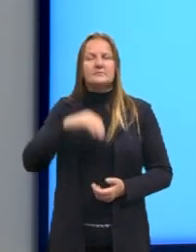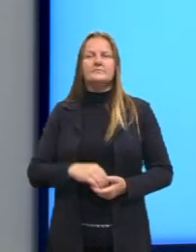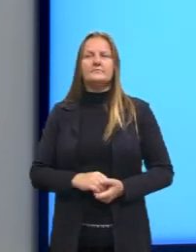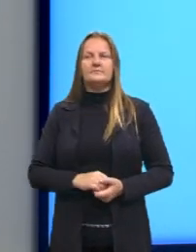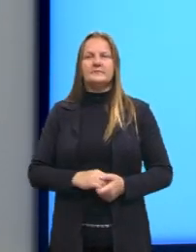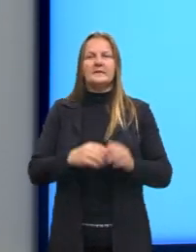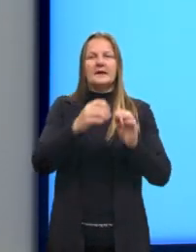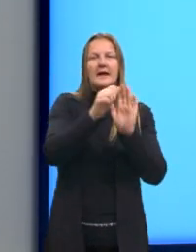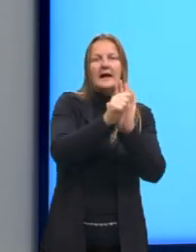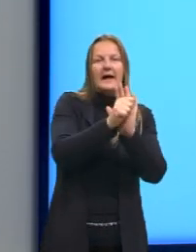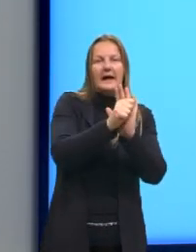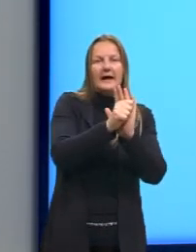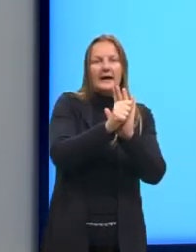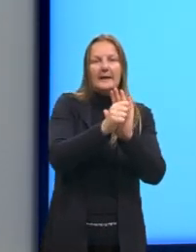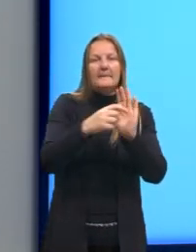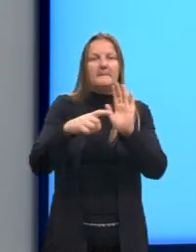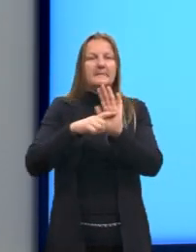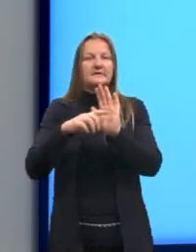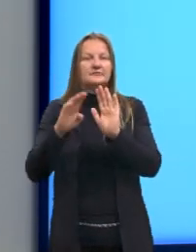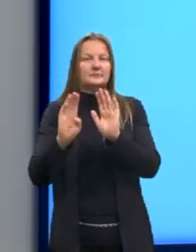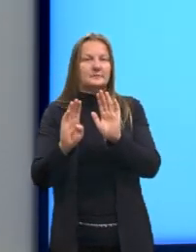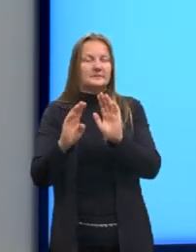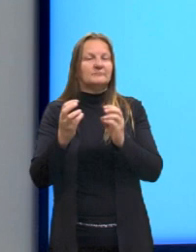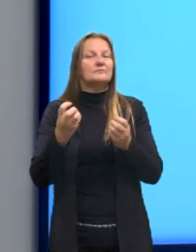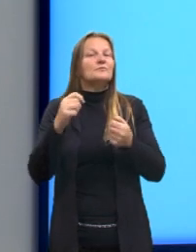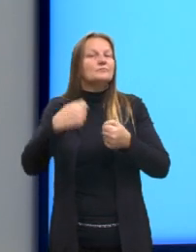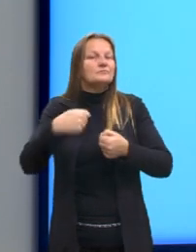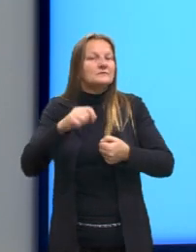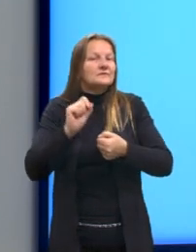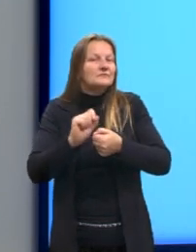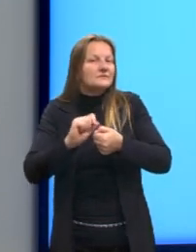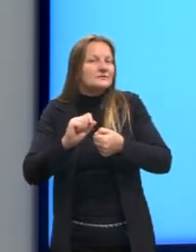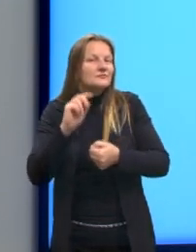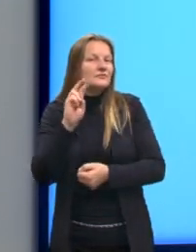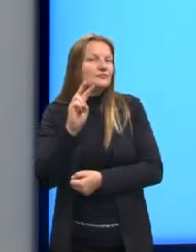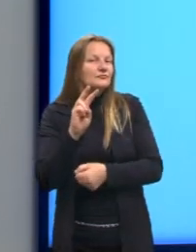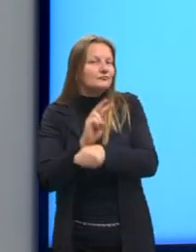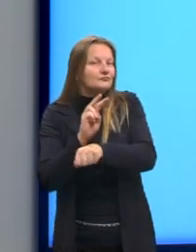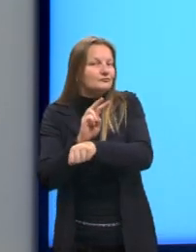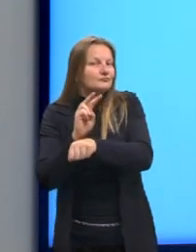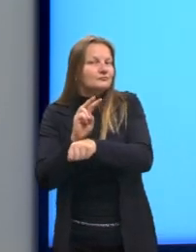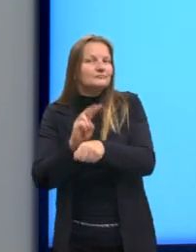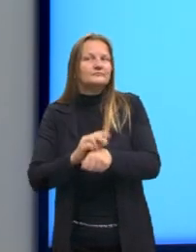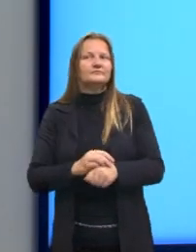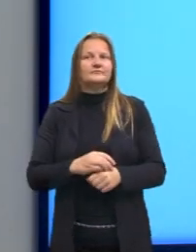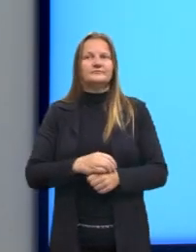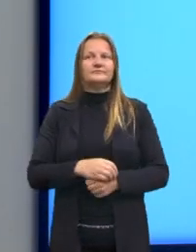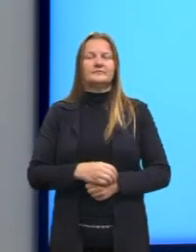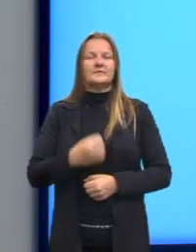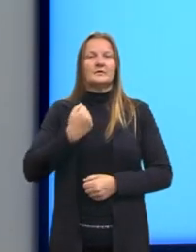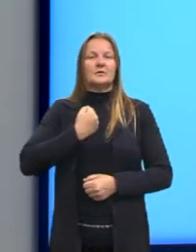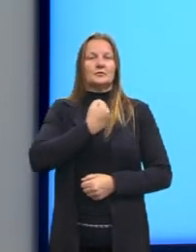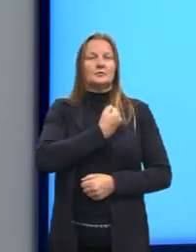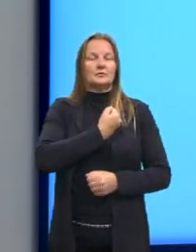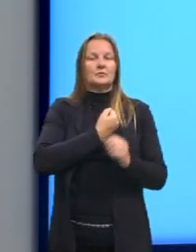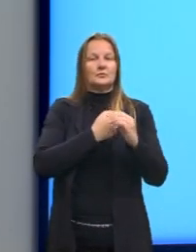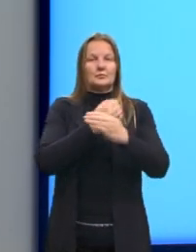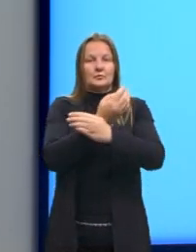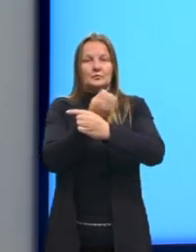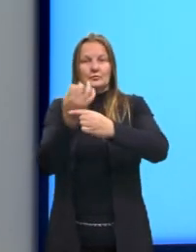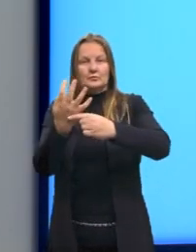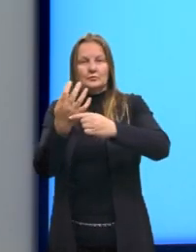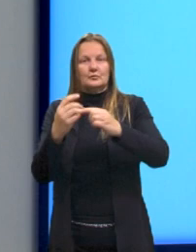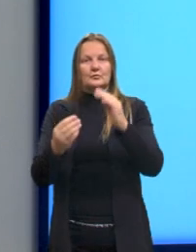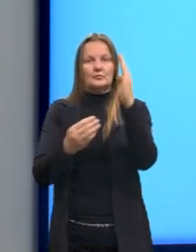A menos B. Aí, o que nós precisamos cuidar? Primeiro, no numerador, a gente vai olhar a variação no eixo